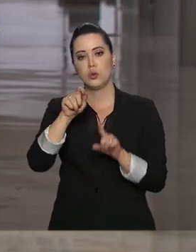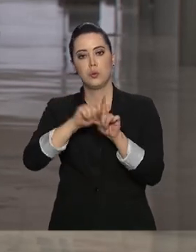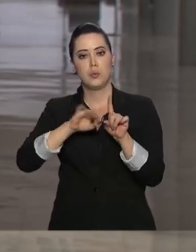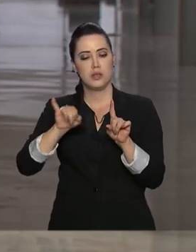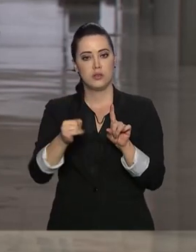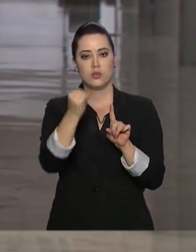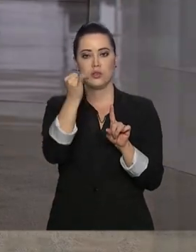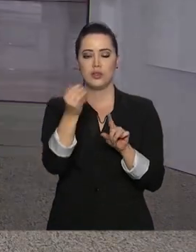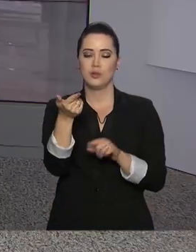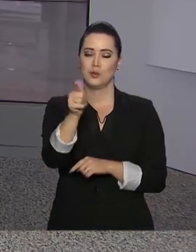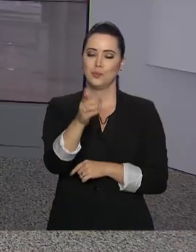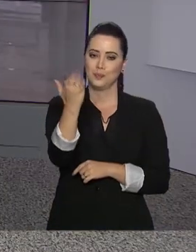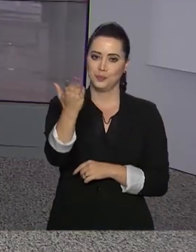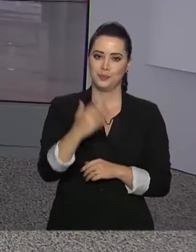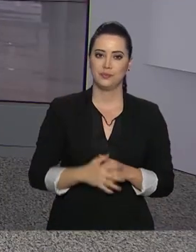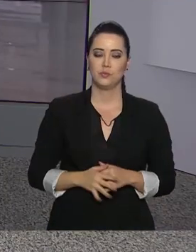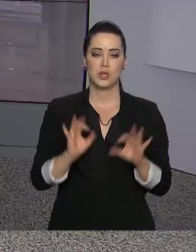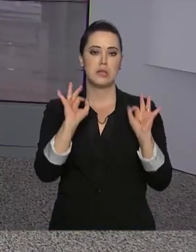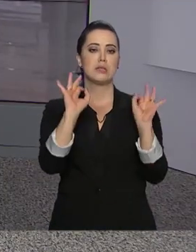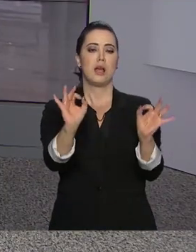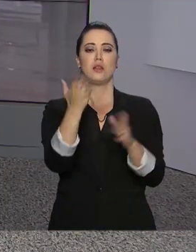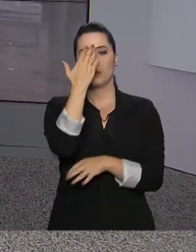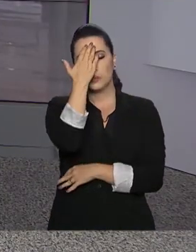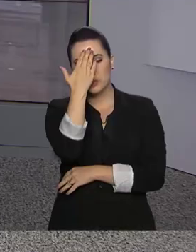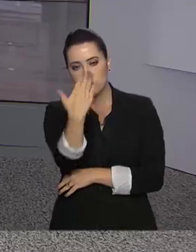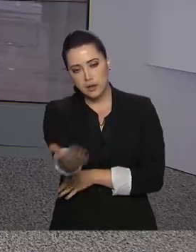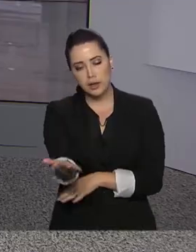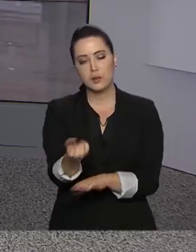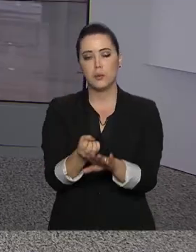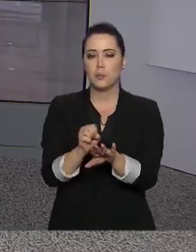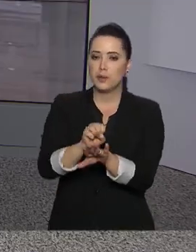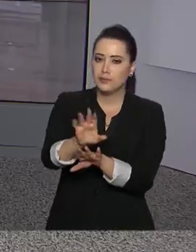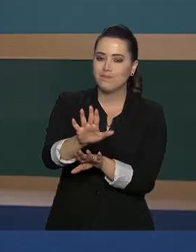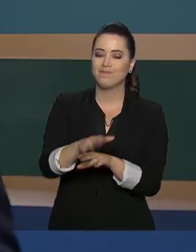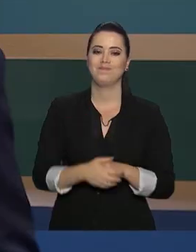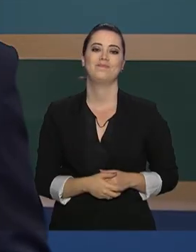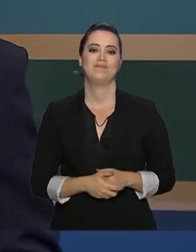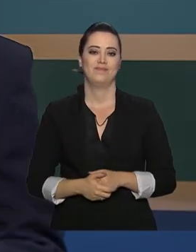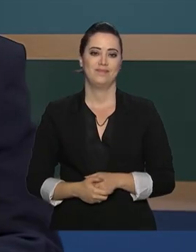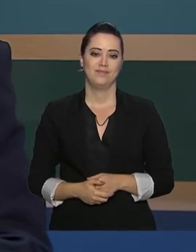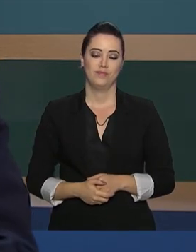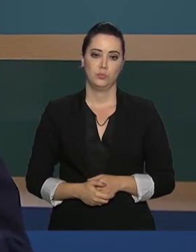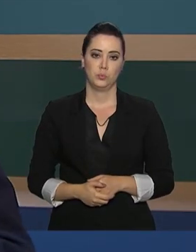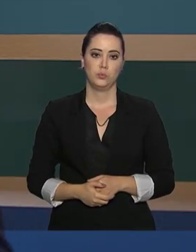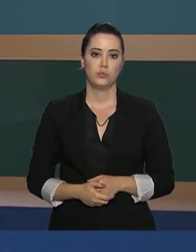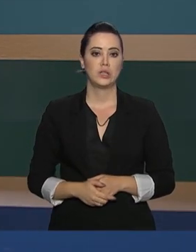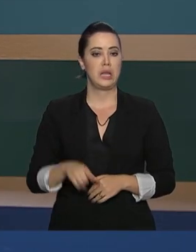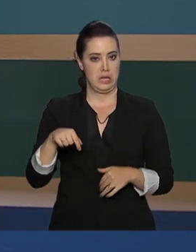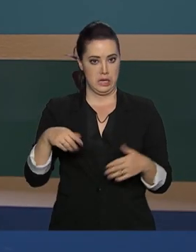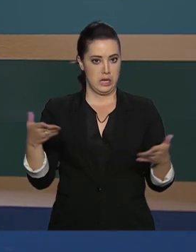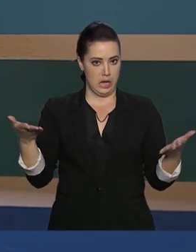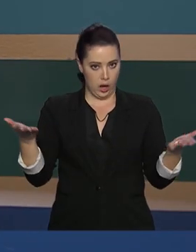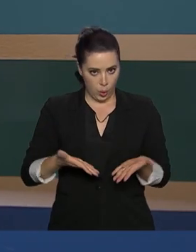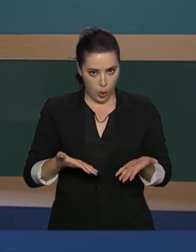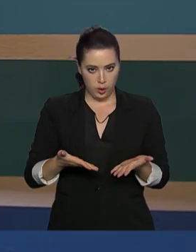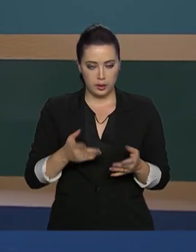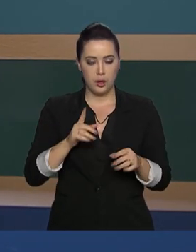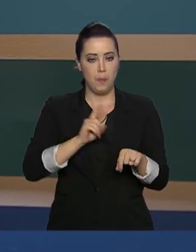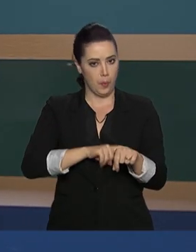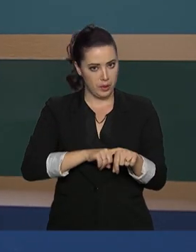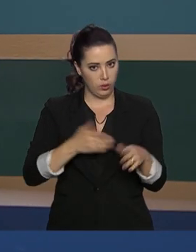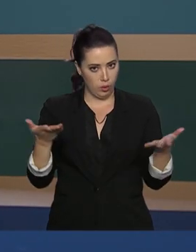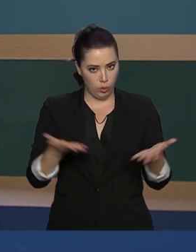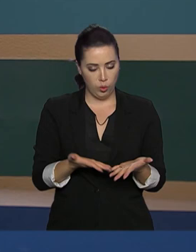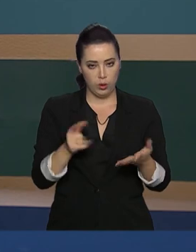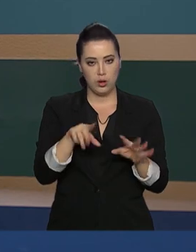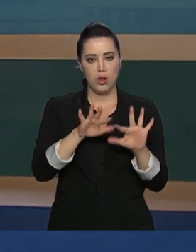informações. Eu volto com você, Roberto. Está ótimo, Selma. Obrigado pelas suas informações. E acontece neste momento o Fórum Empresarial